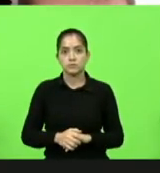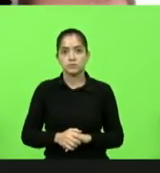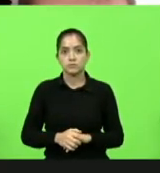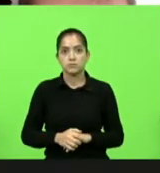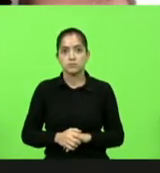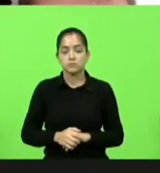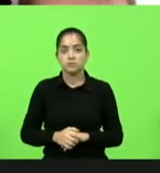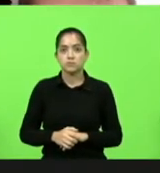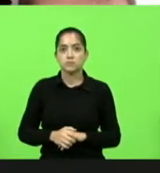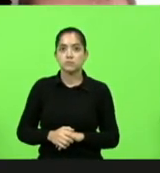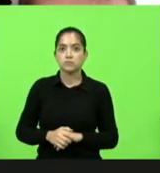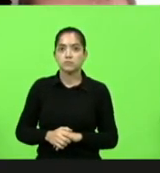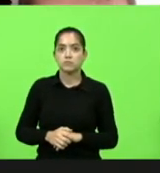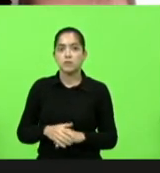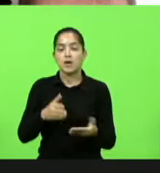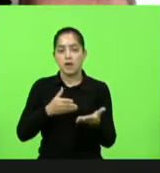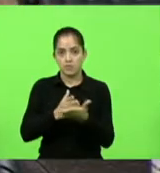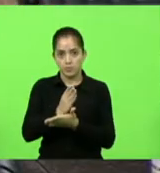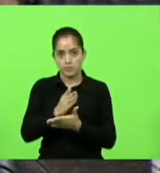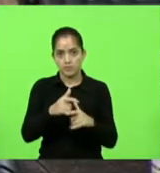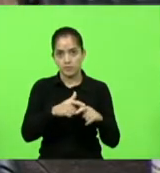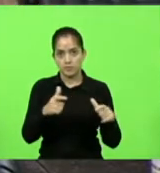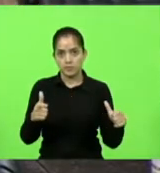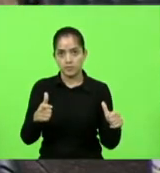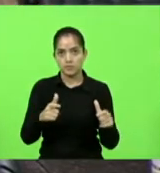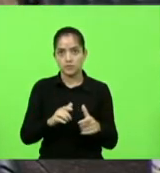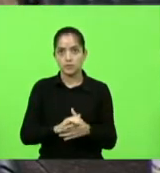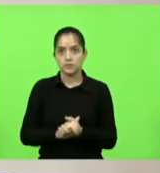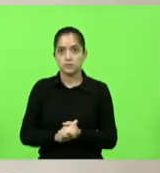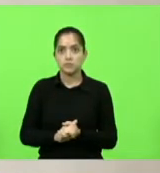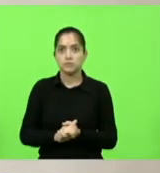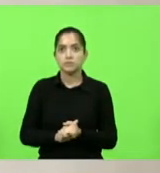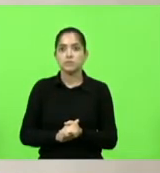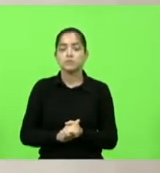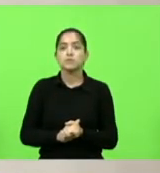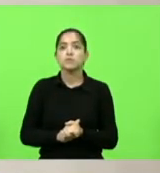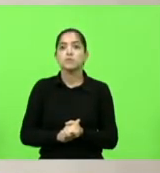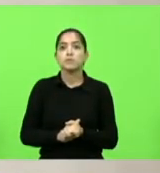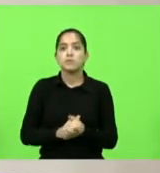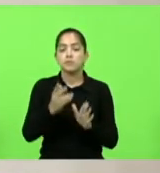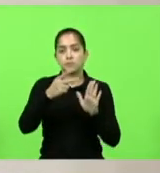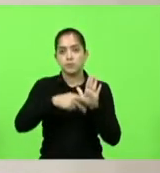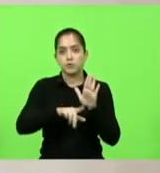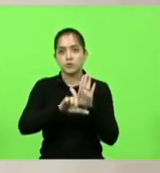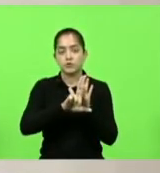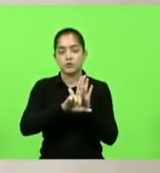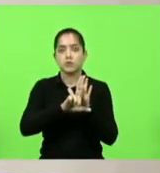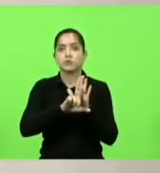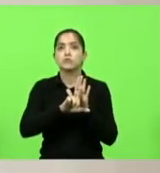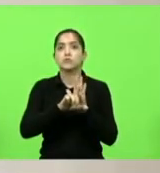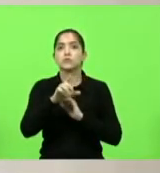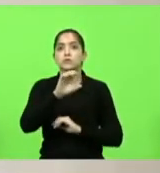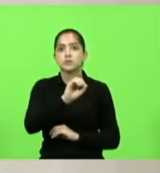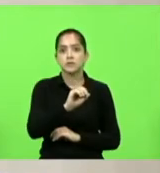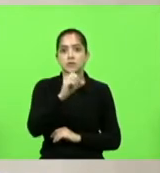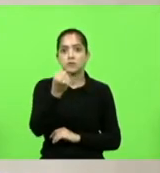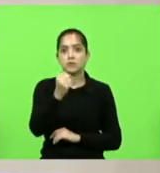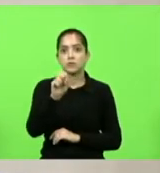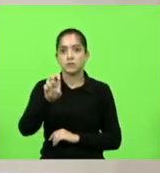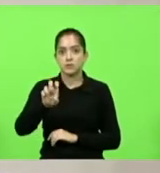Voto. Aprovado por maioria. Votação e redação final do projeto de lei 085